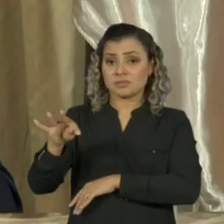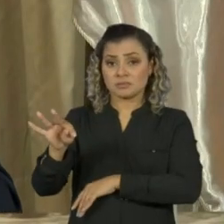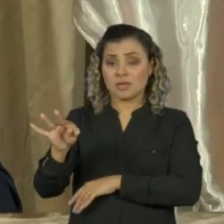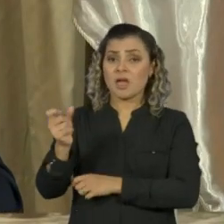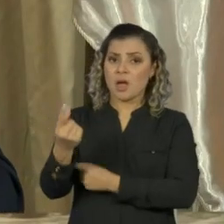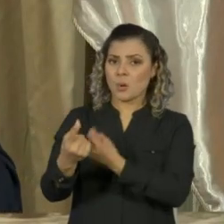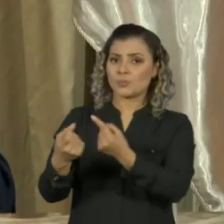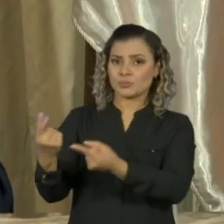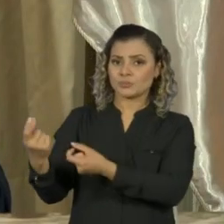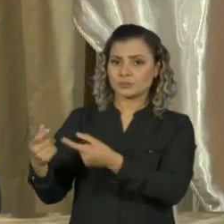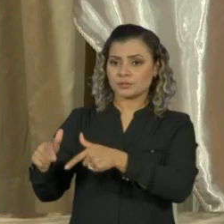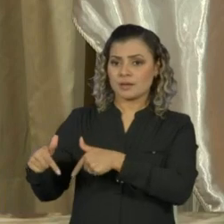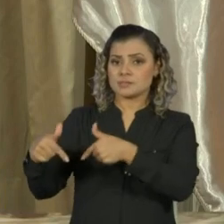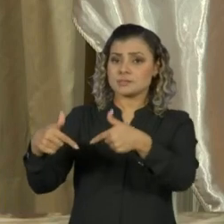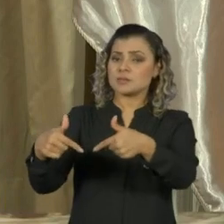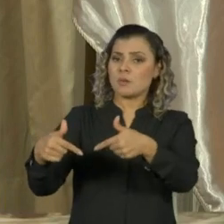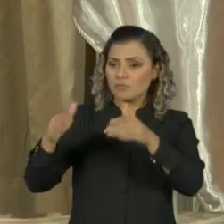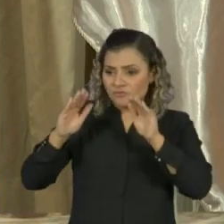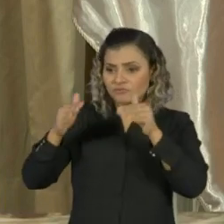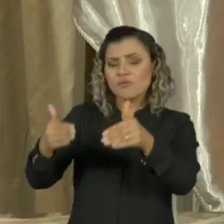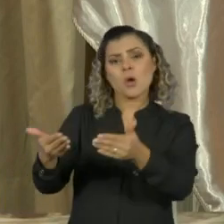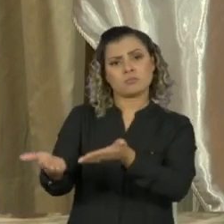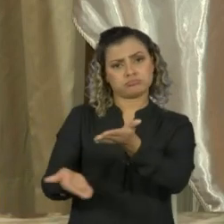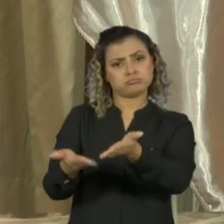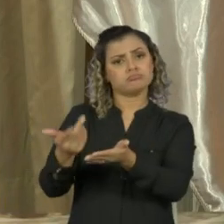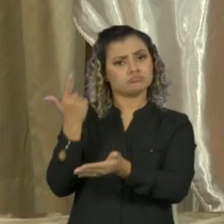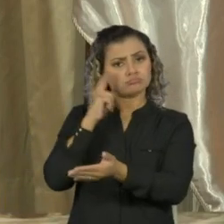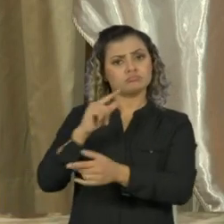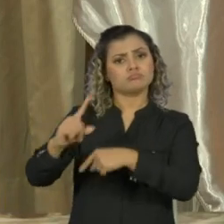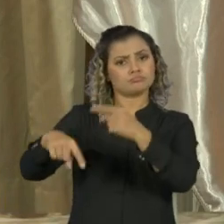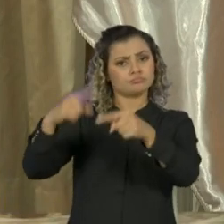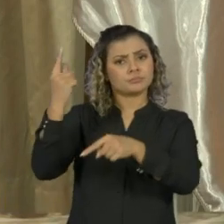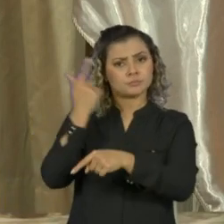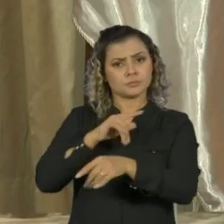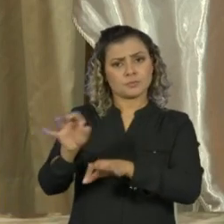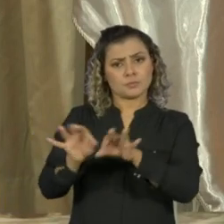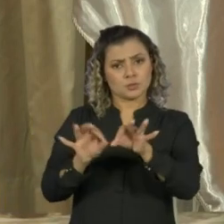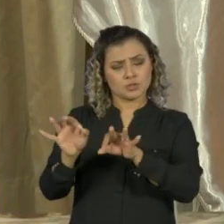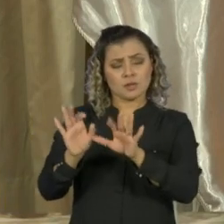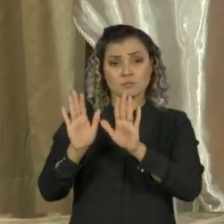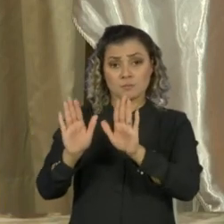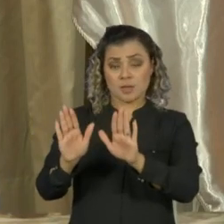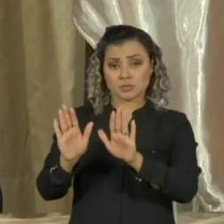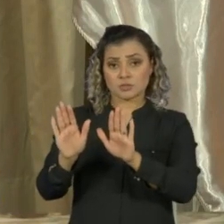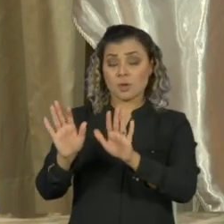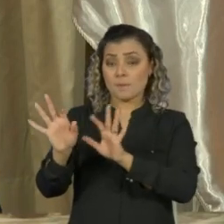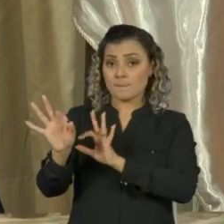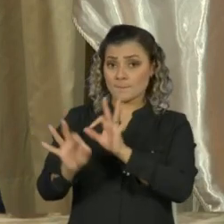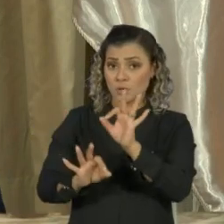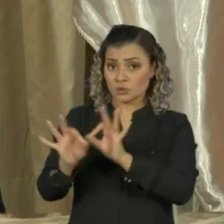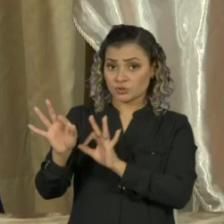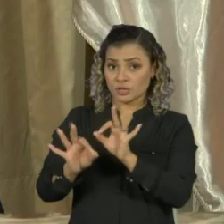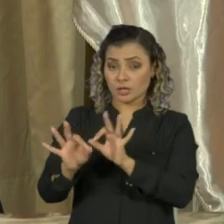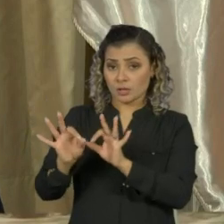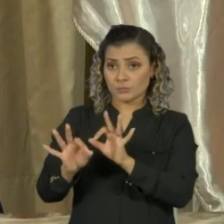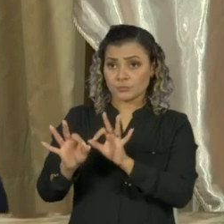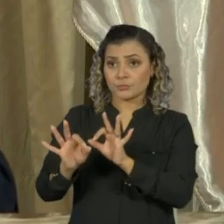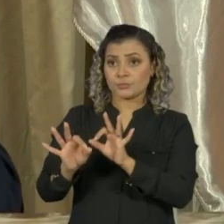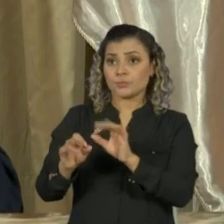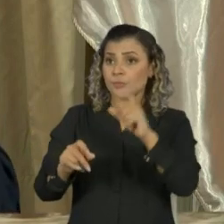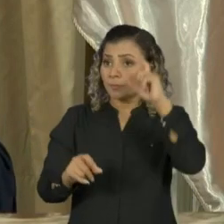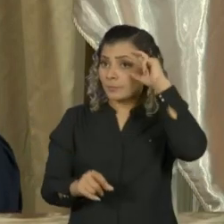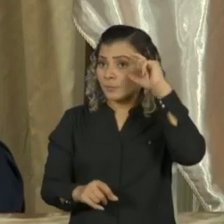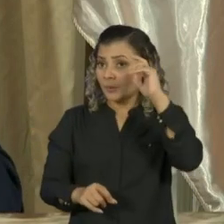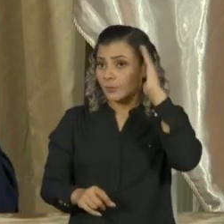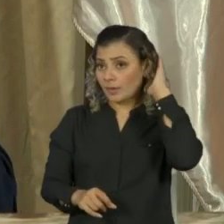em alguns momentos, deu atenção a esse tipo de programa. que, no programa do Paulo Guedes,